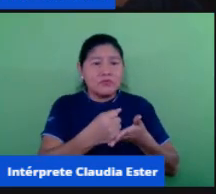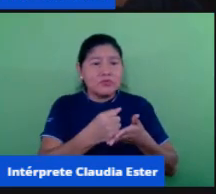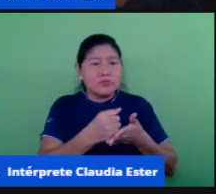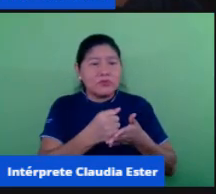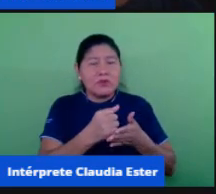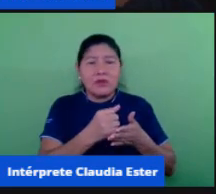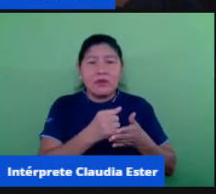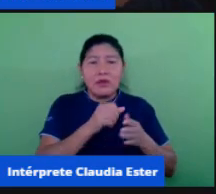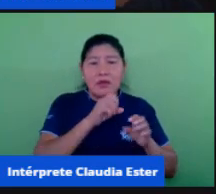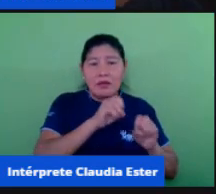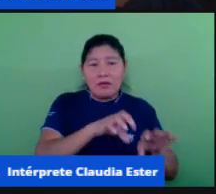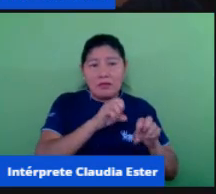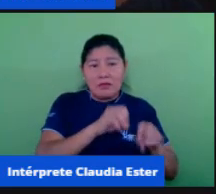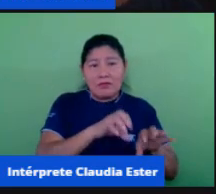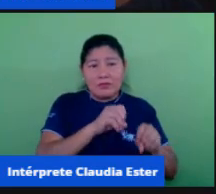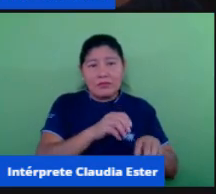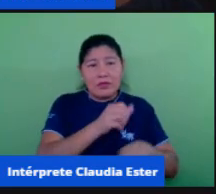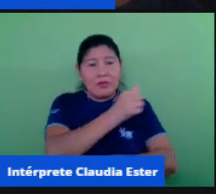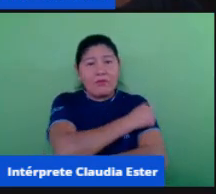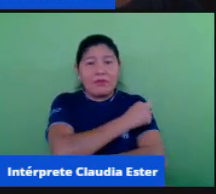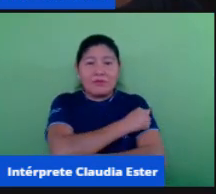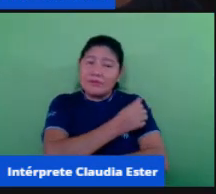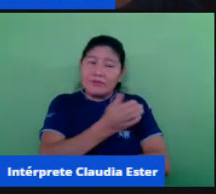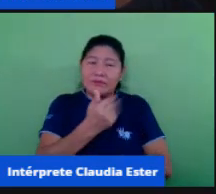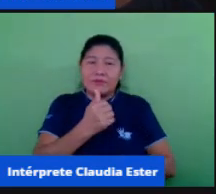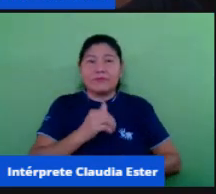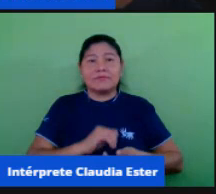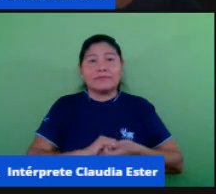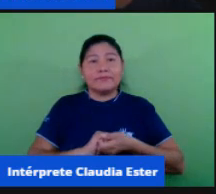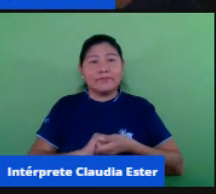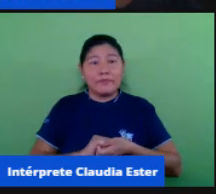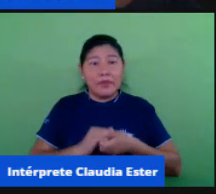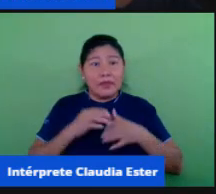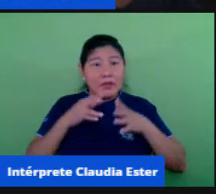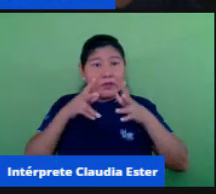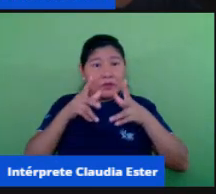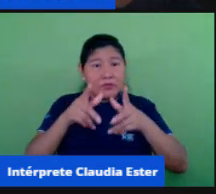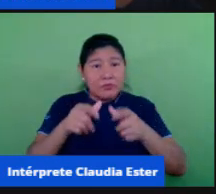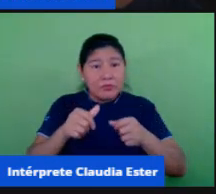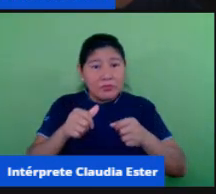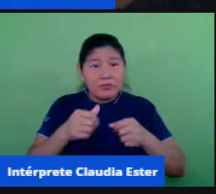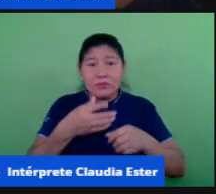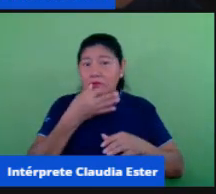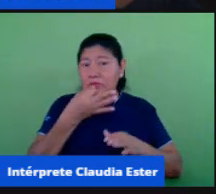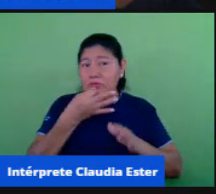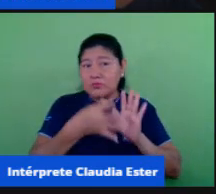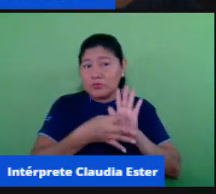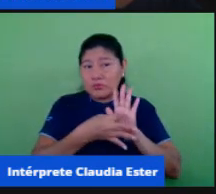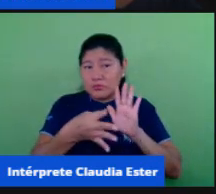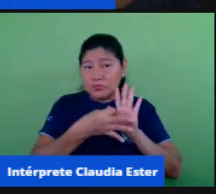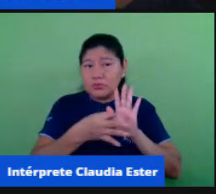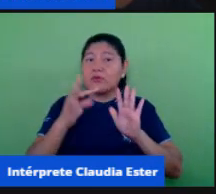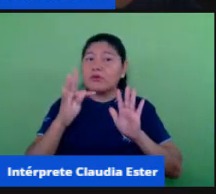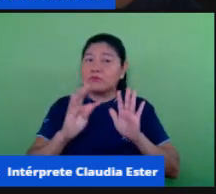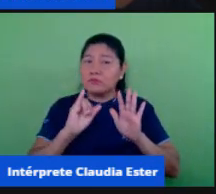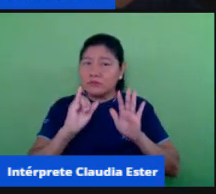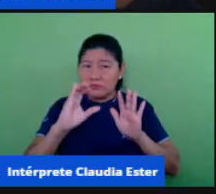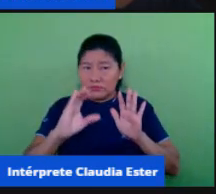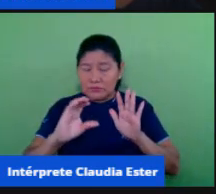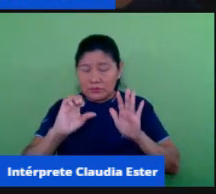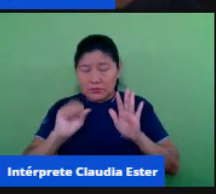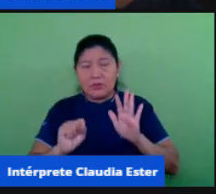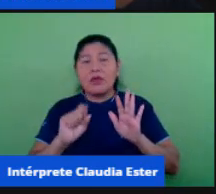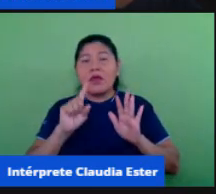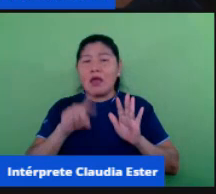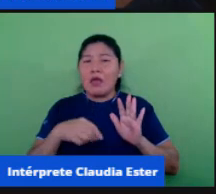qual é a realidade do meu aluno próximo todas essas sugestões de TIC né são sugestões de maneira